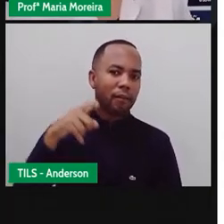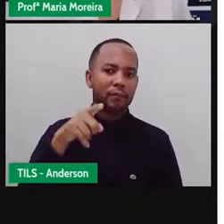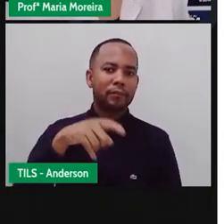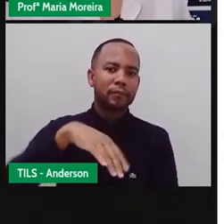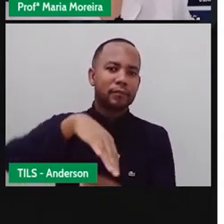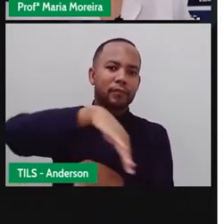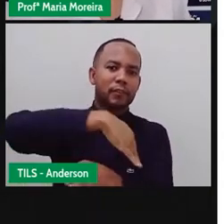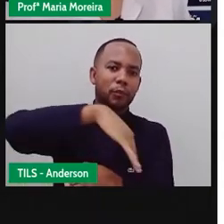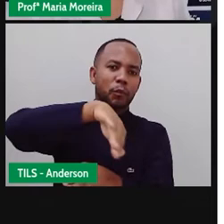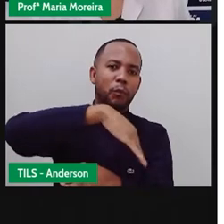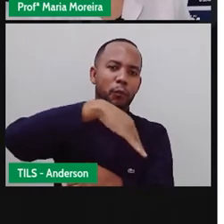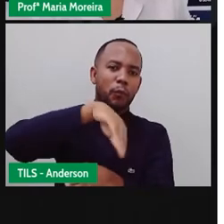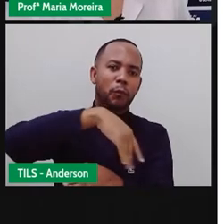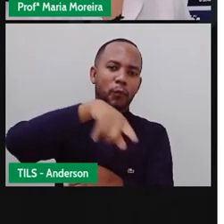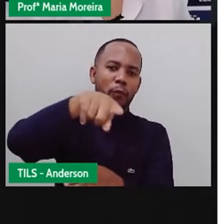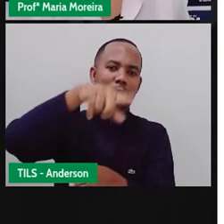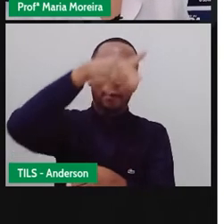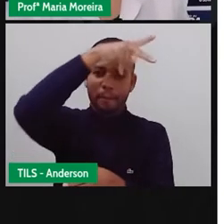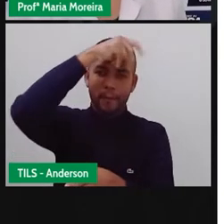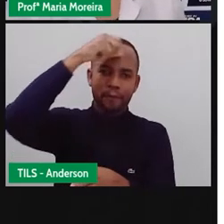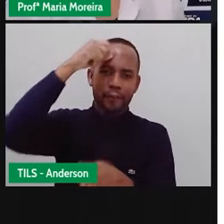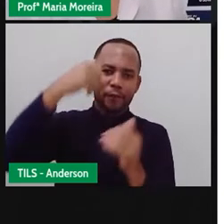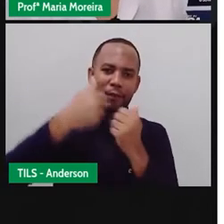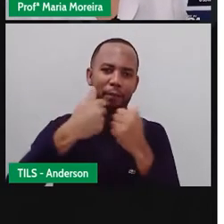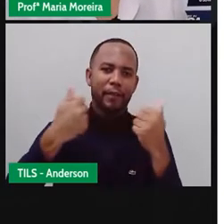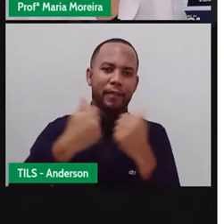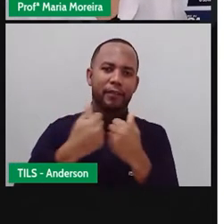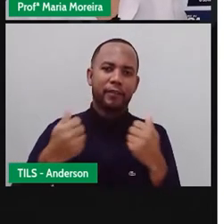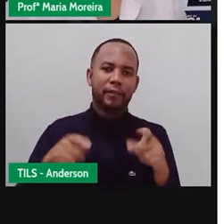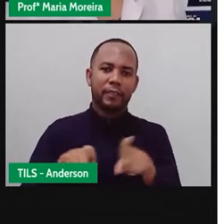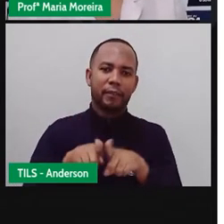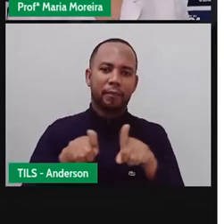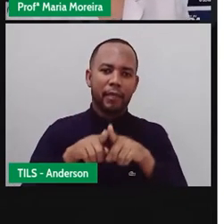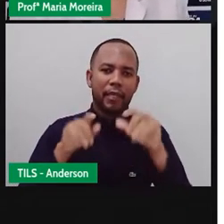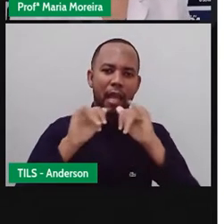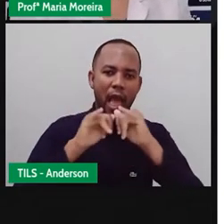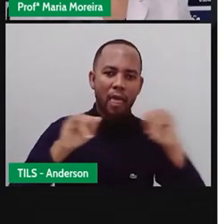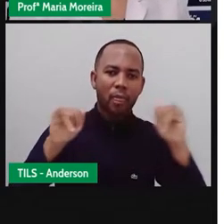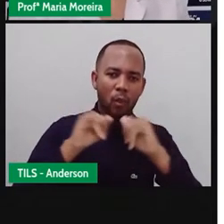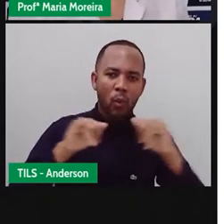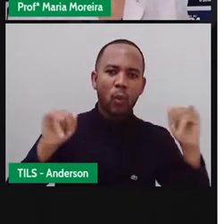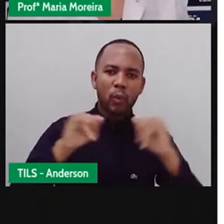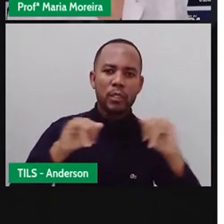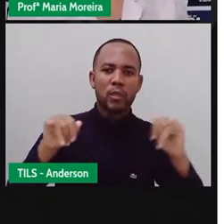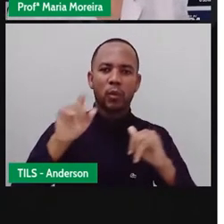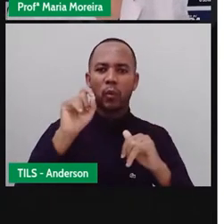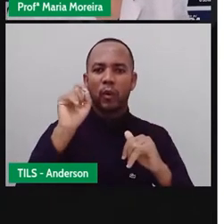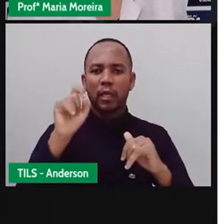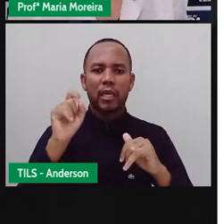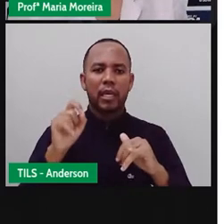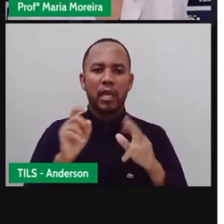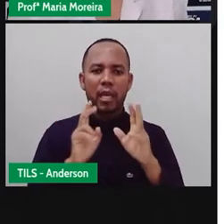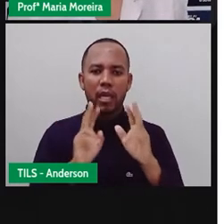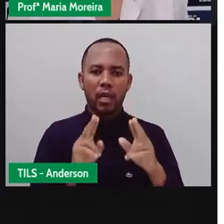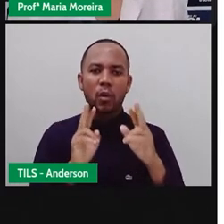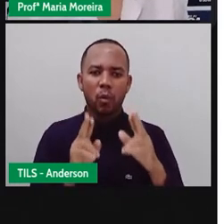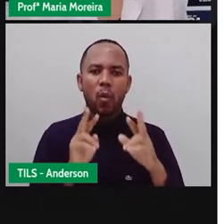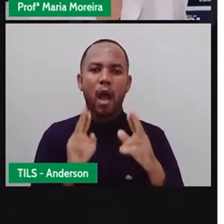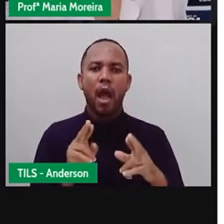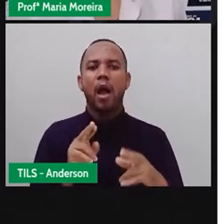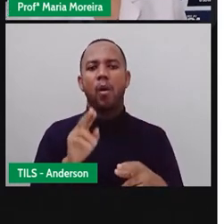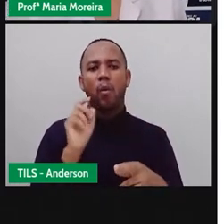frente à prefeitura. Bom, os anúncios que se dispõem nesta mídia são similares, né,